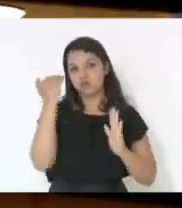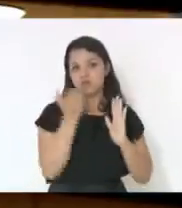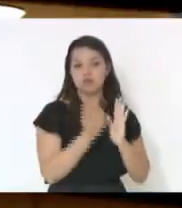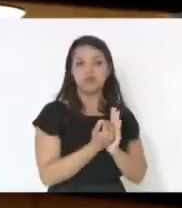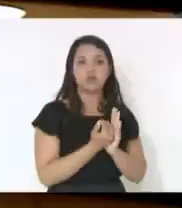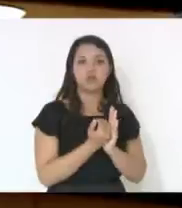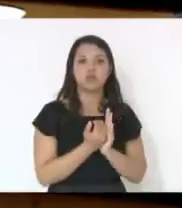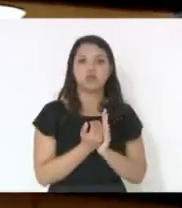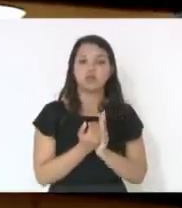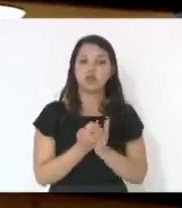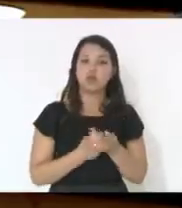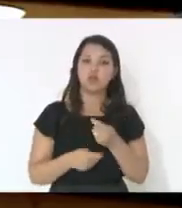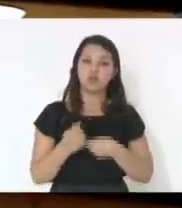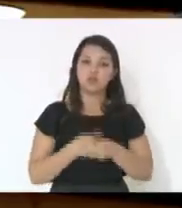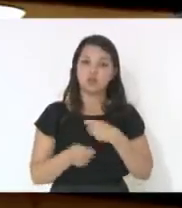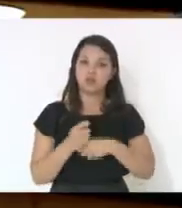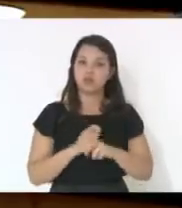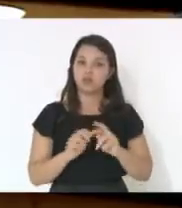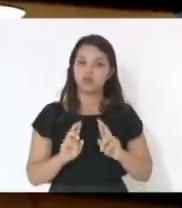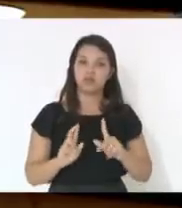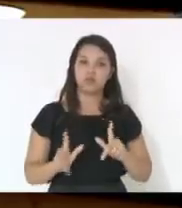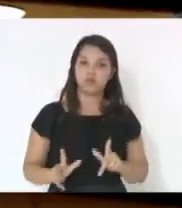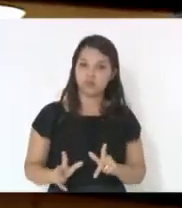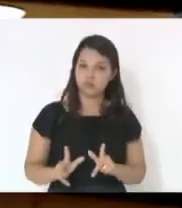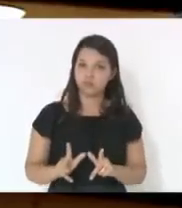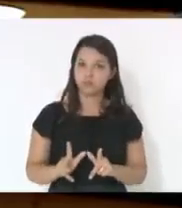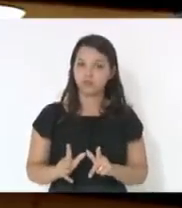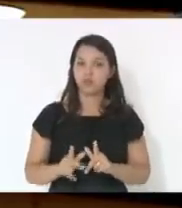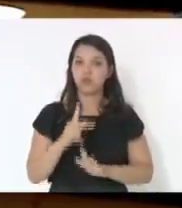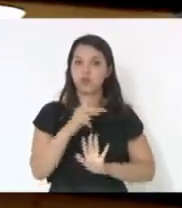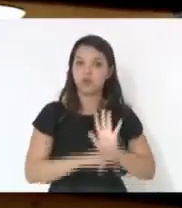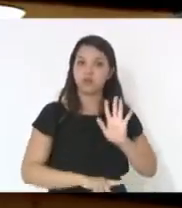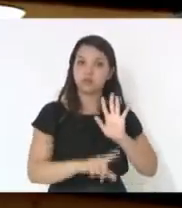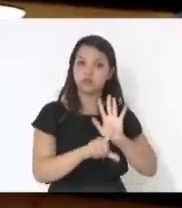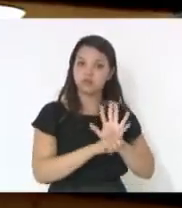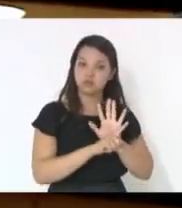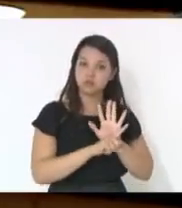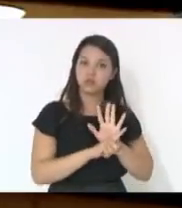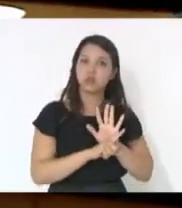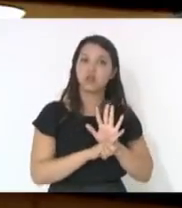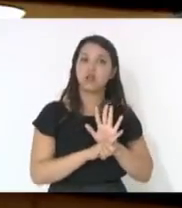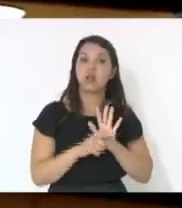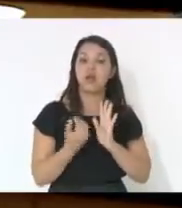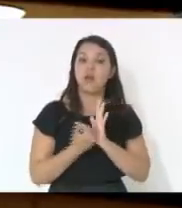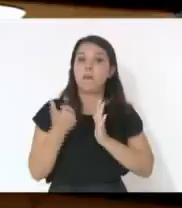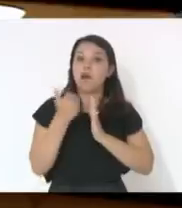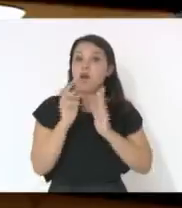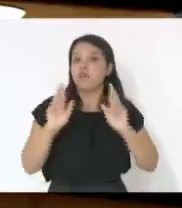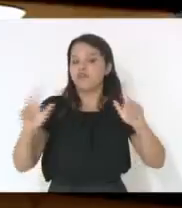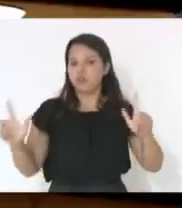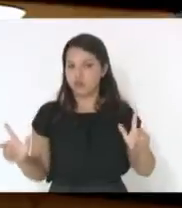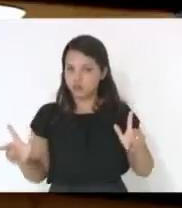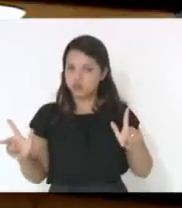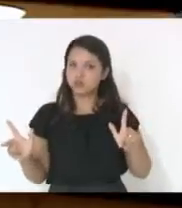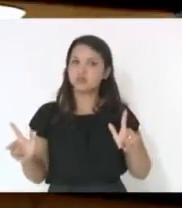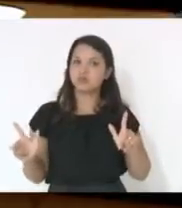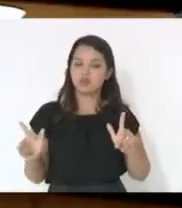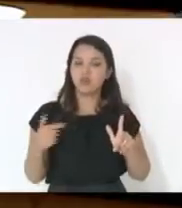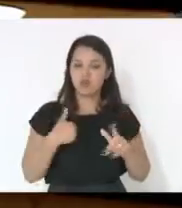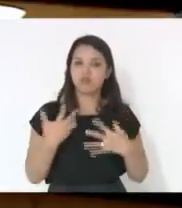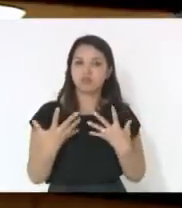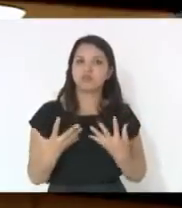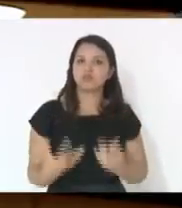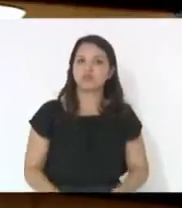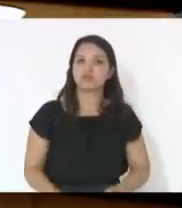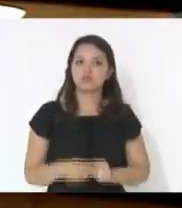de não cumprimento de datas. O projeto de lei do deputado Coruja é muito mais abrangente e eu sou absolutamente favorável a ele e seria